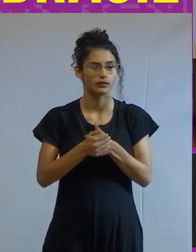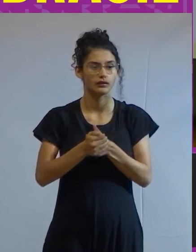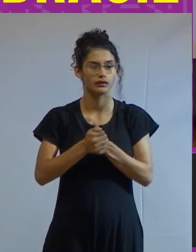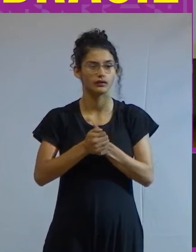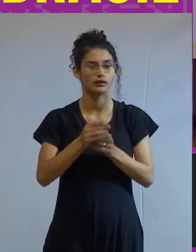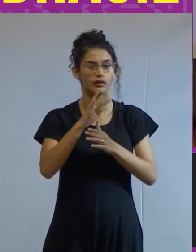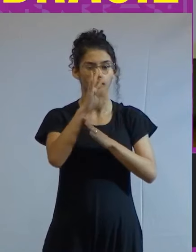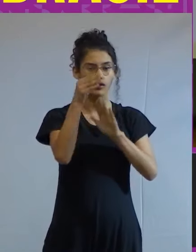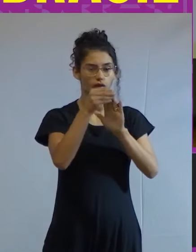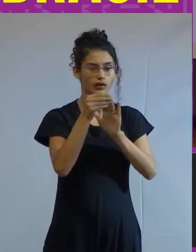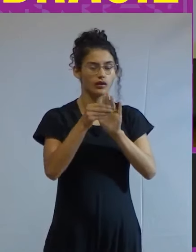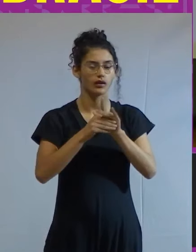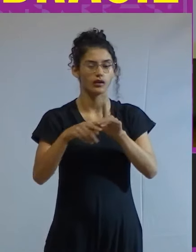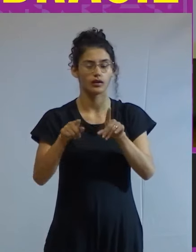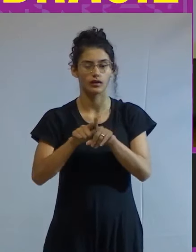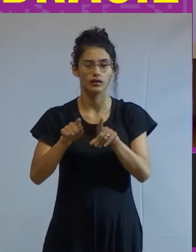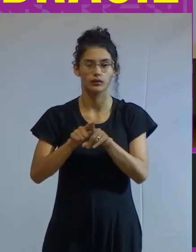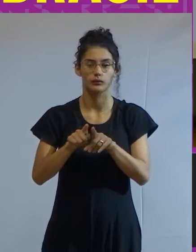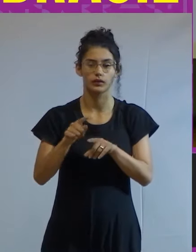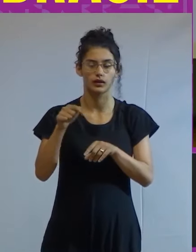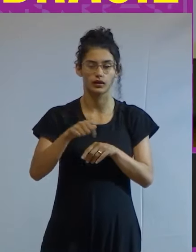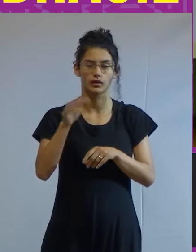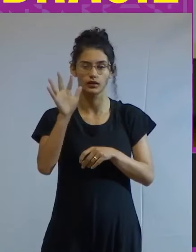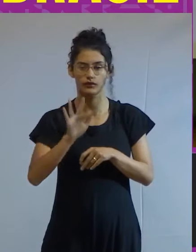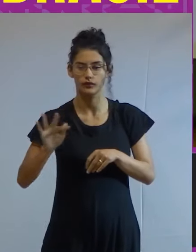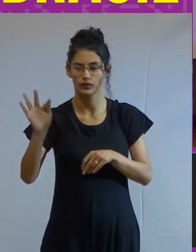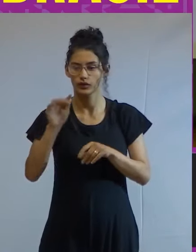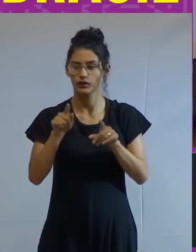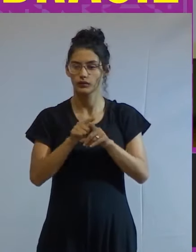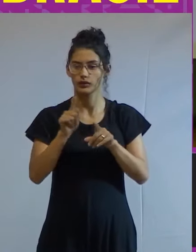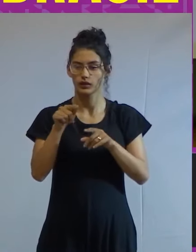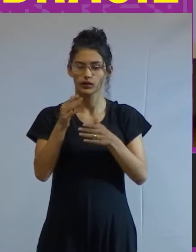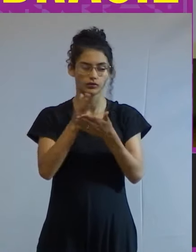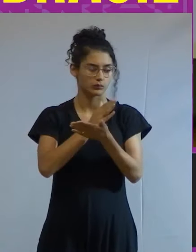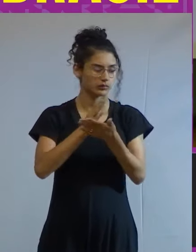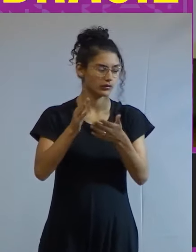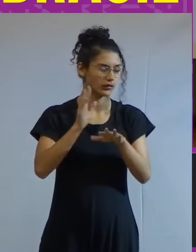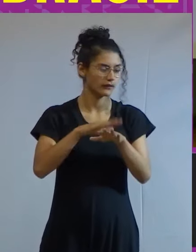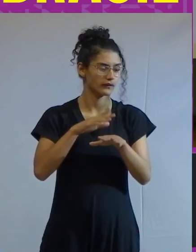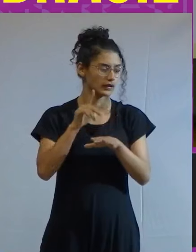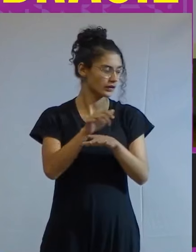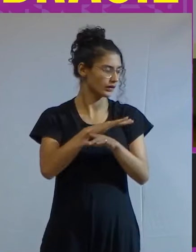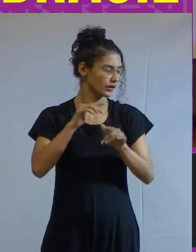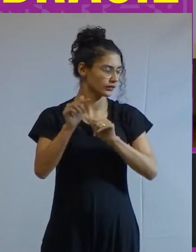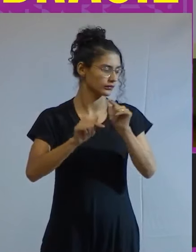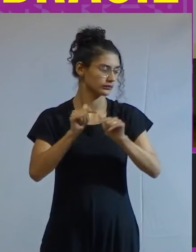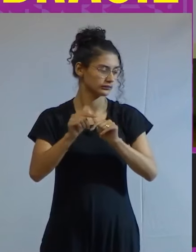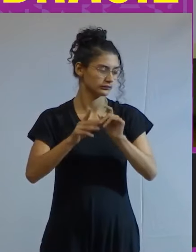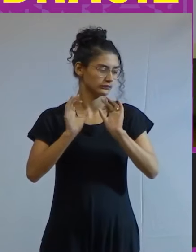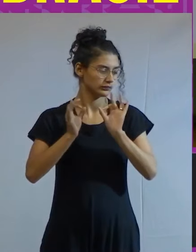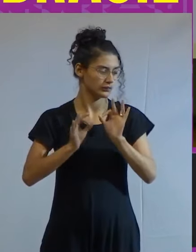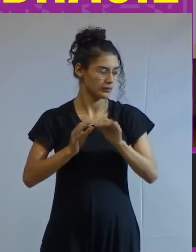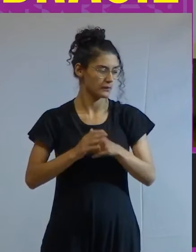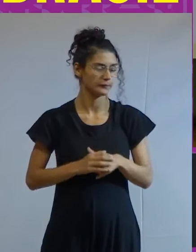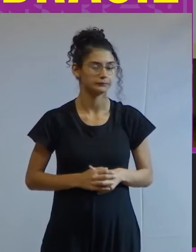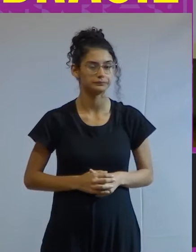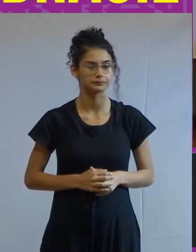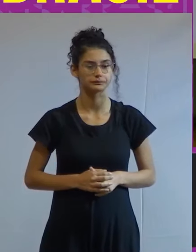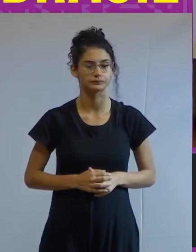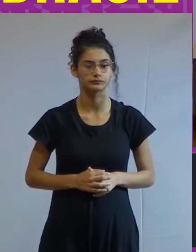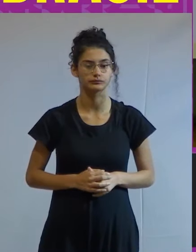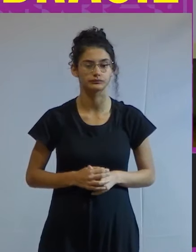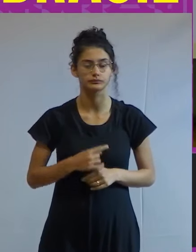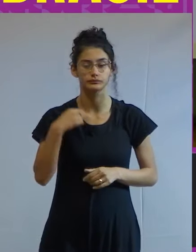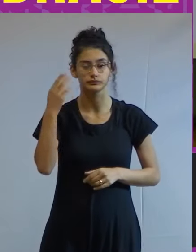coloquial aqui na universidade que a distribuição quem faz é o mercado certo nós